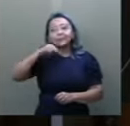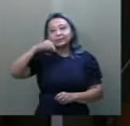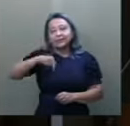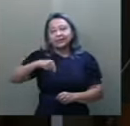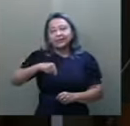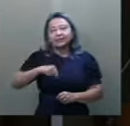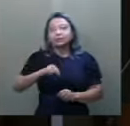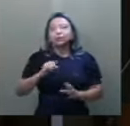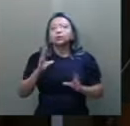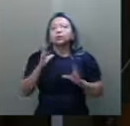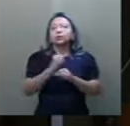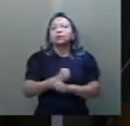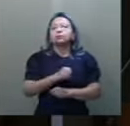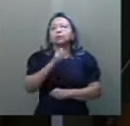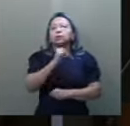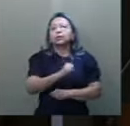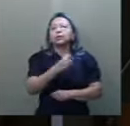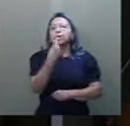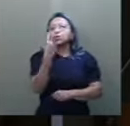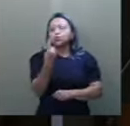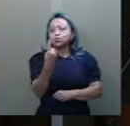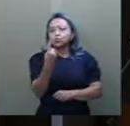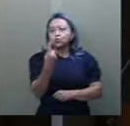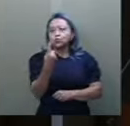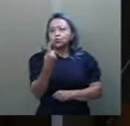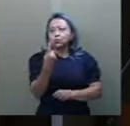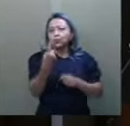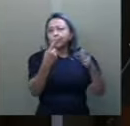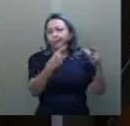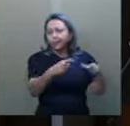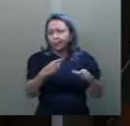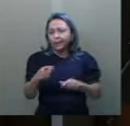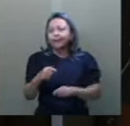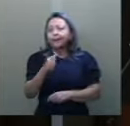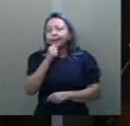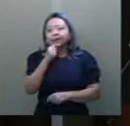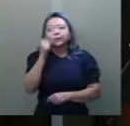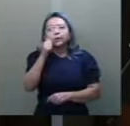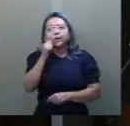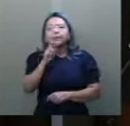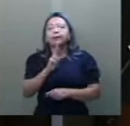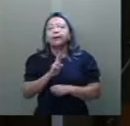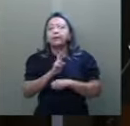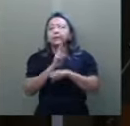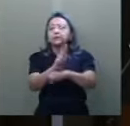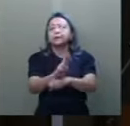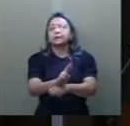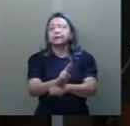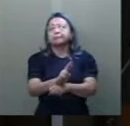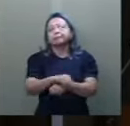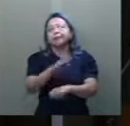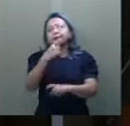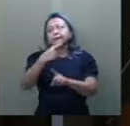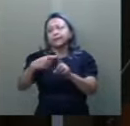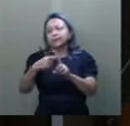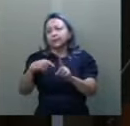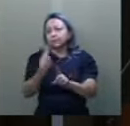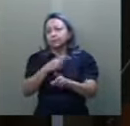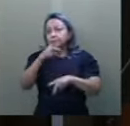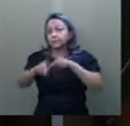universo de 81 cadeiras e, ainda que as mulheres representem mais da metade da nossa população.